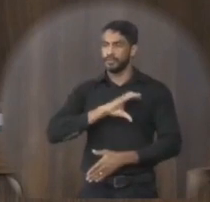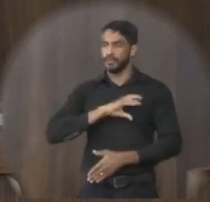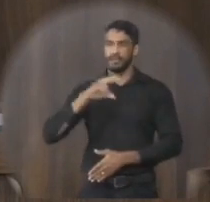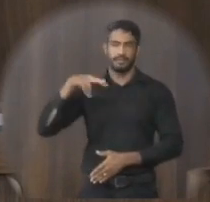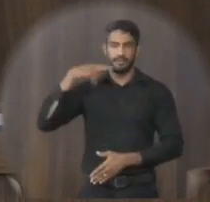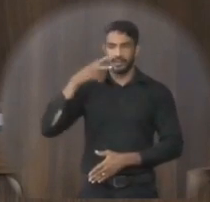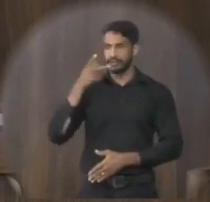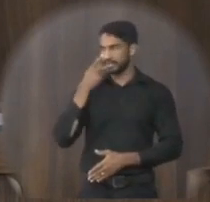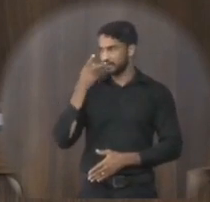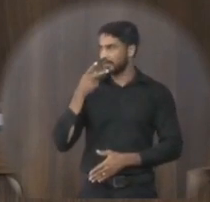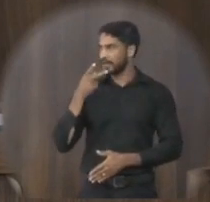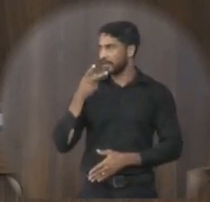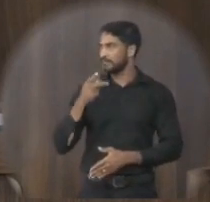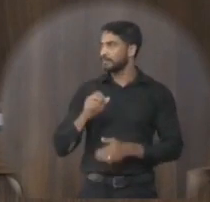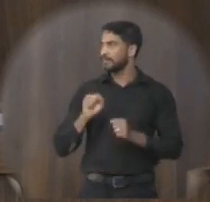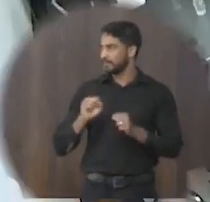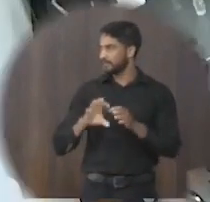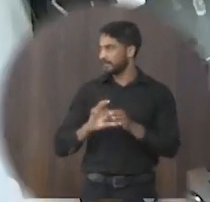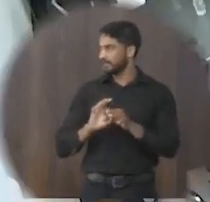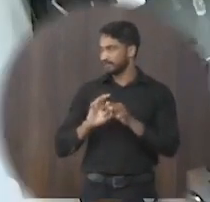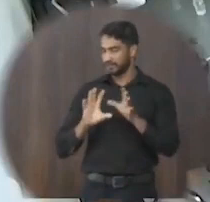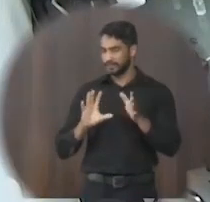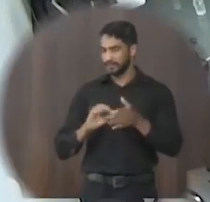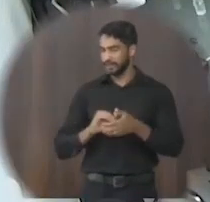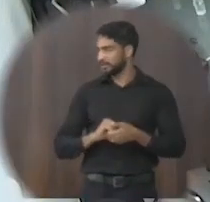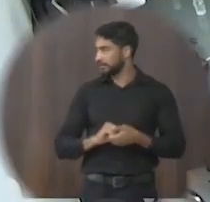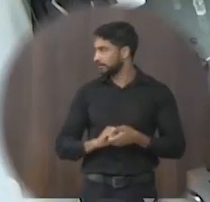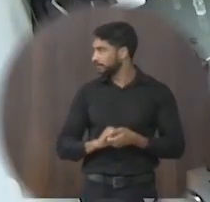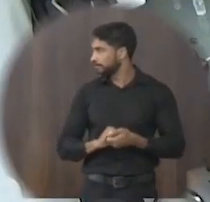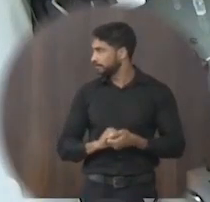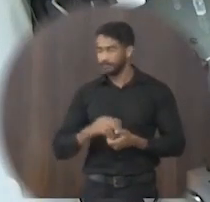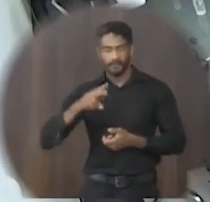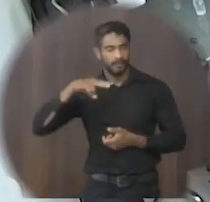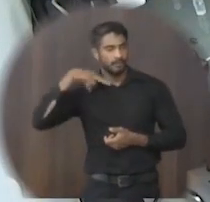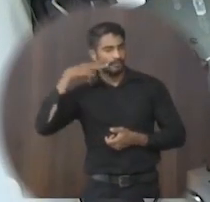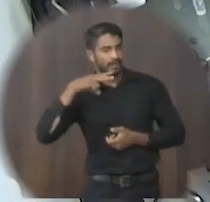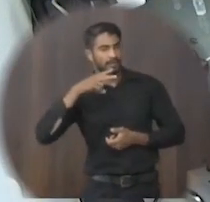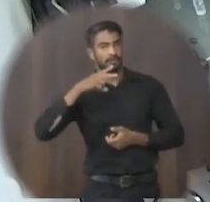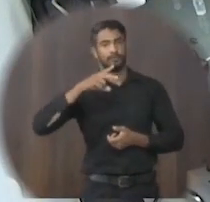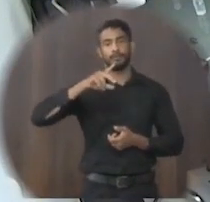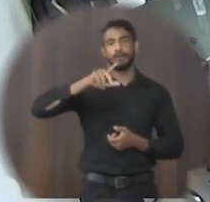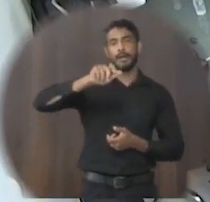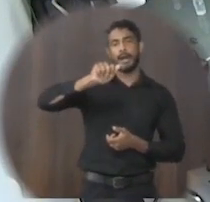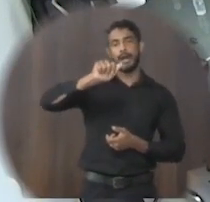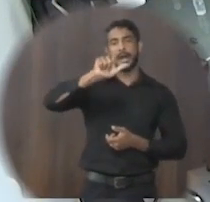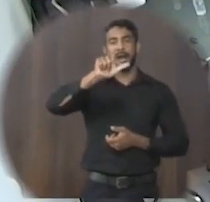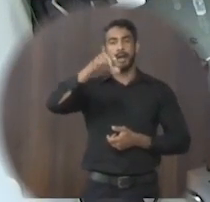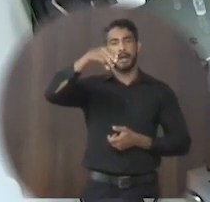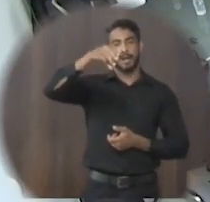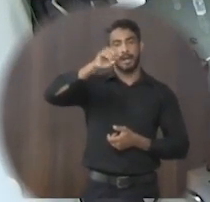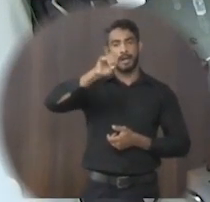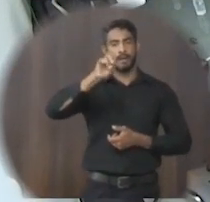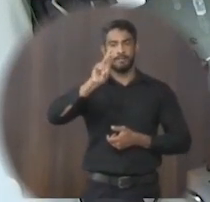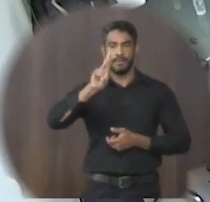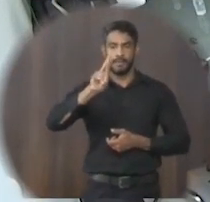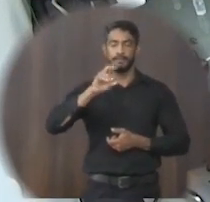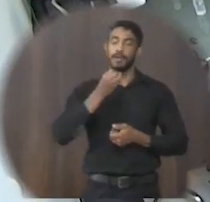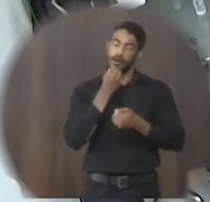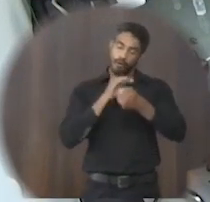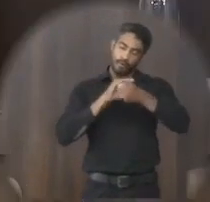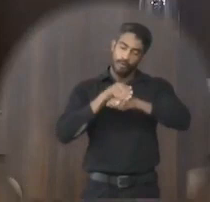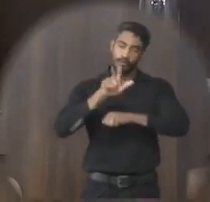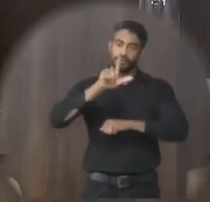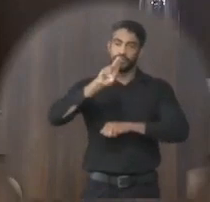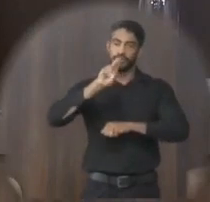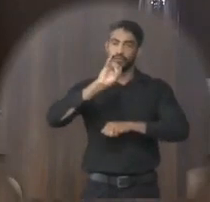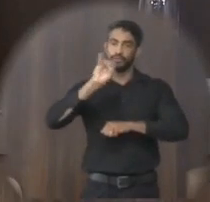que quiserem fazer o uso, pode pedir se alguém quiser. Vereador Sargento Almi. Boa noite, Luiz. Boa